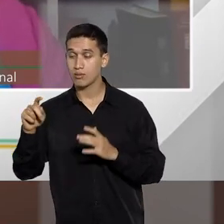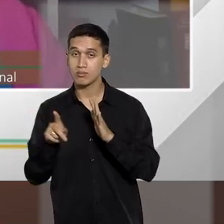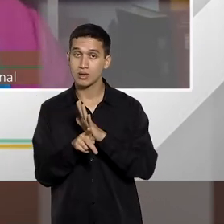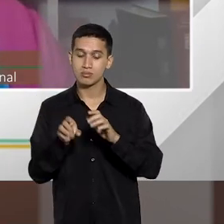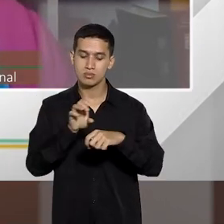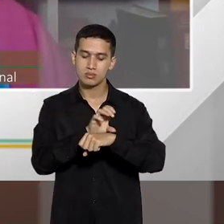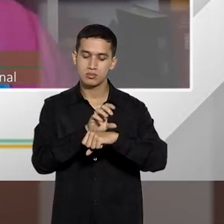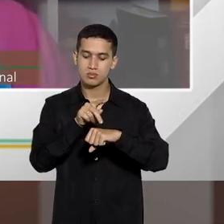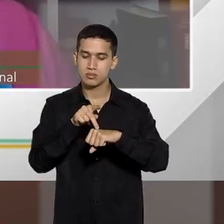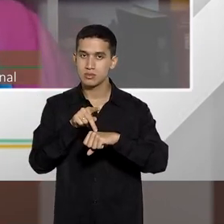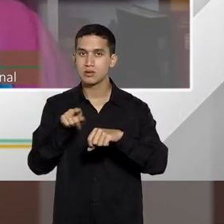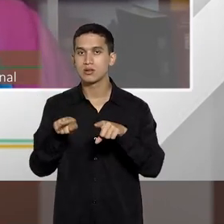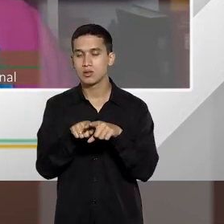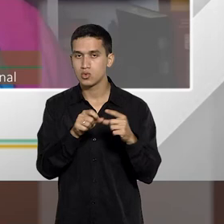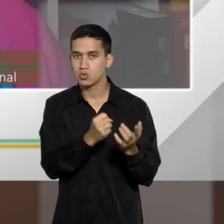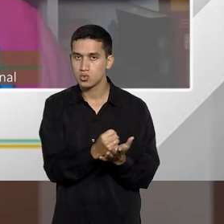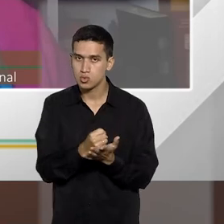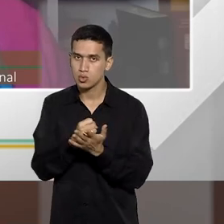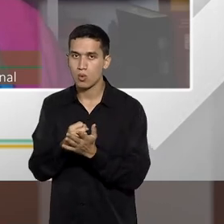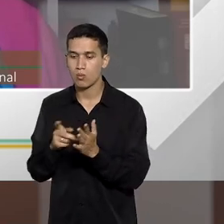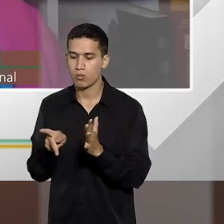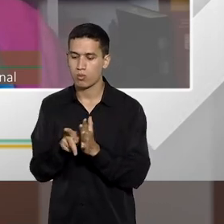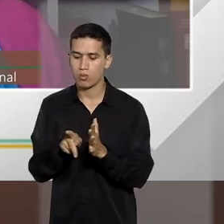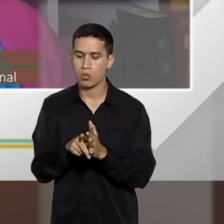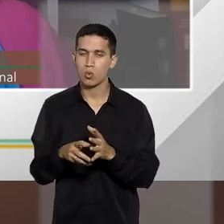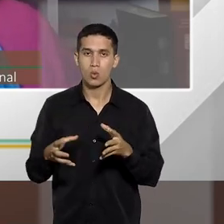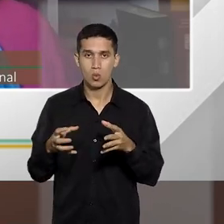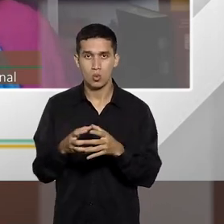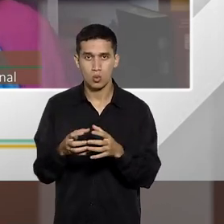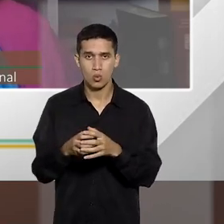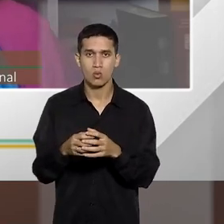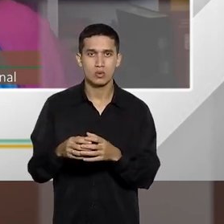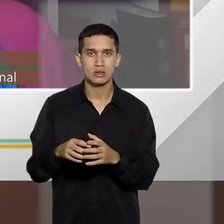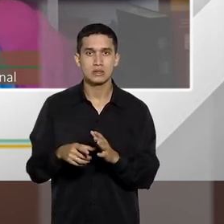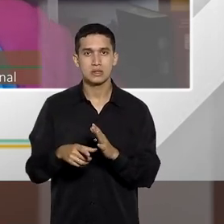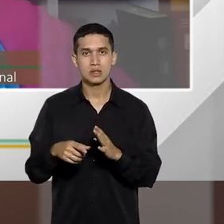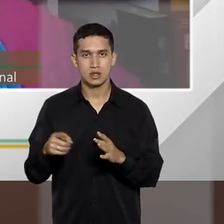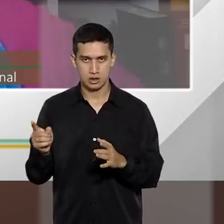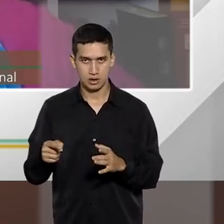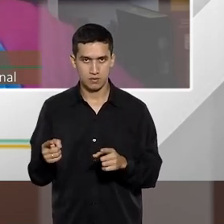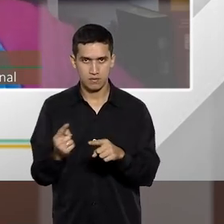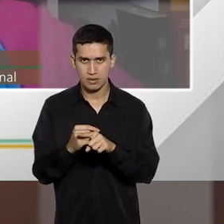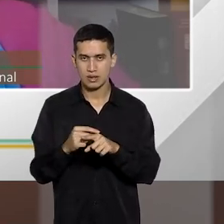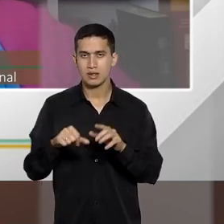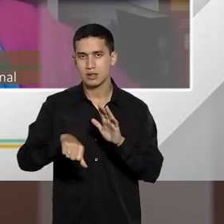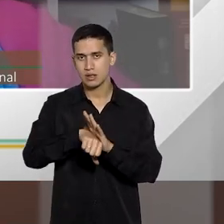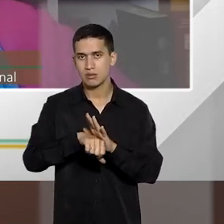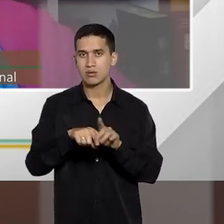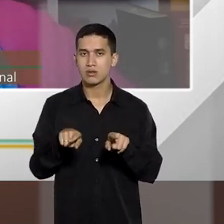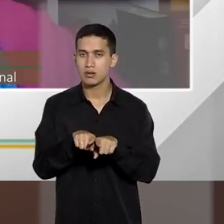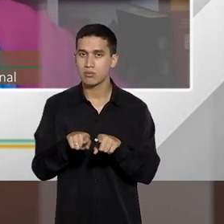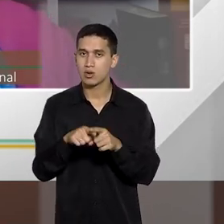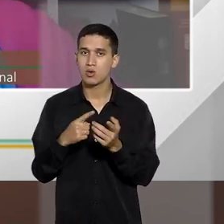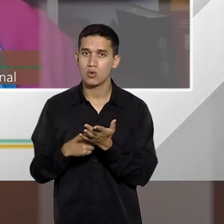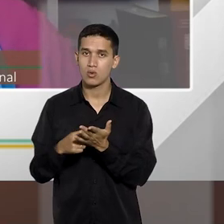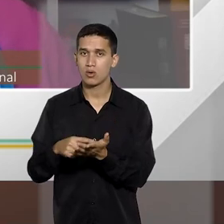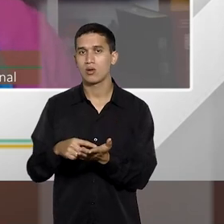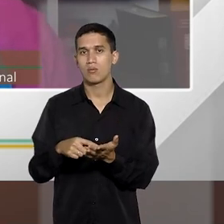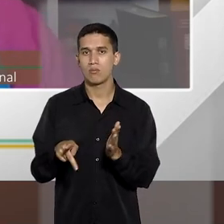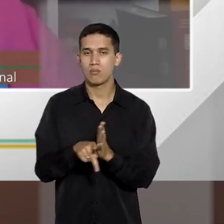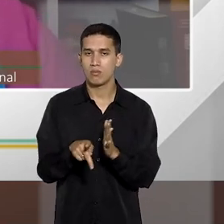trouxe, né, com o pacote anticrime, a inclusão no nosso ordenamento jurídico do Acordo de Não Persecução Penal, ANPP.